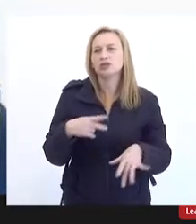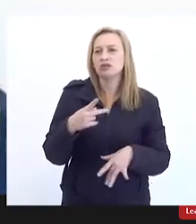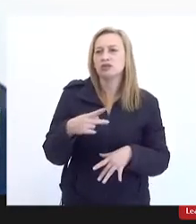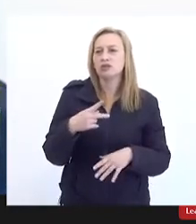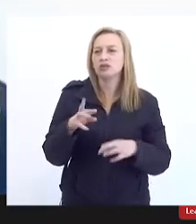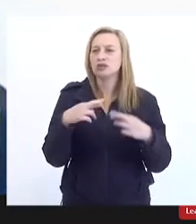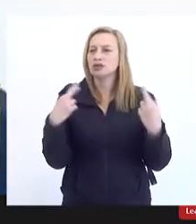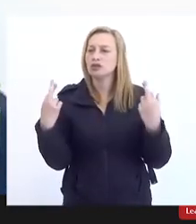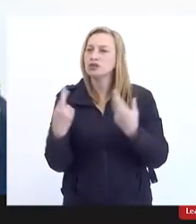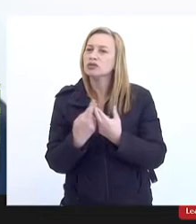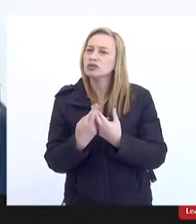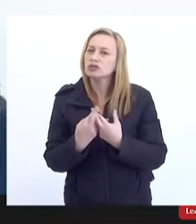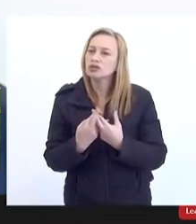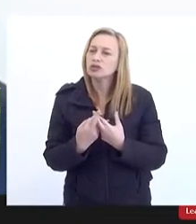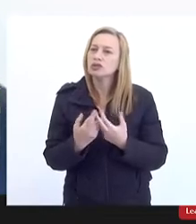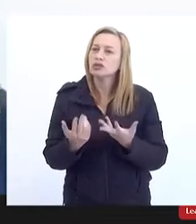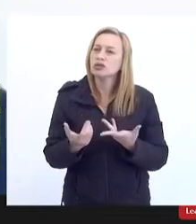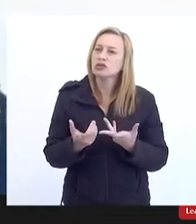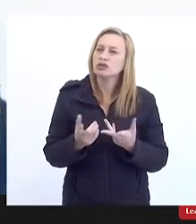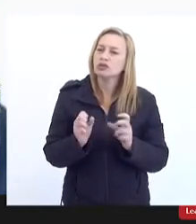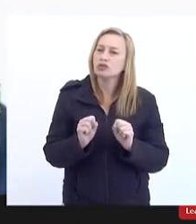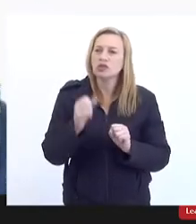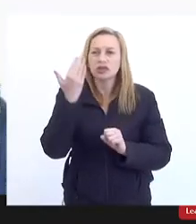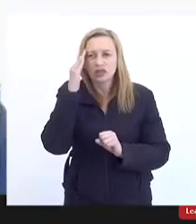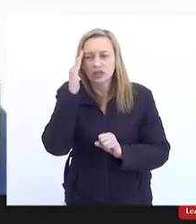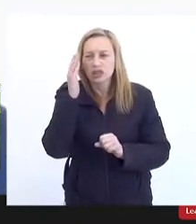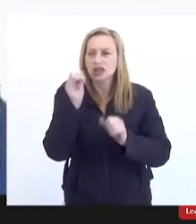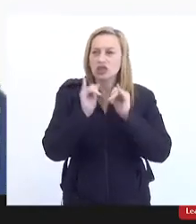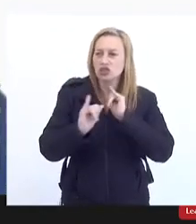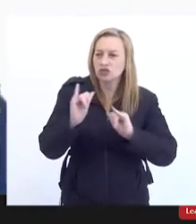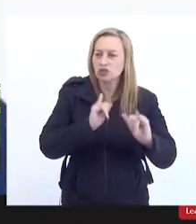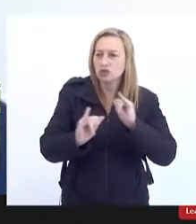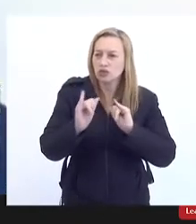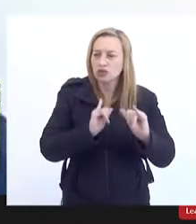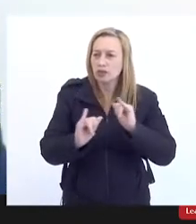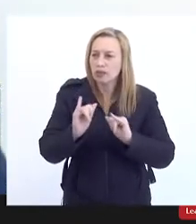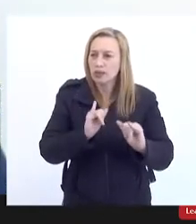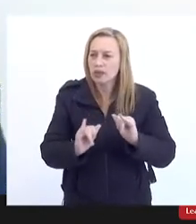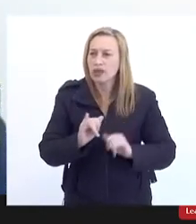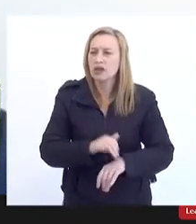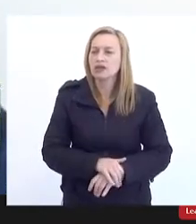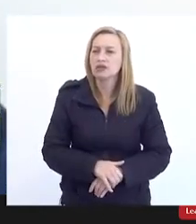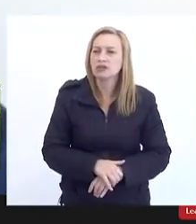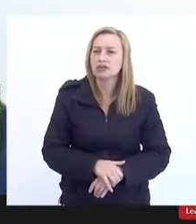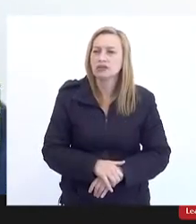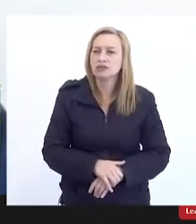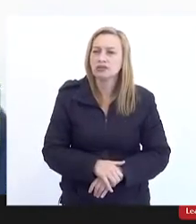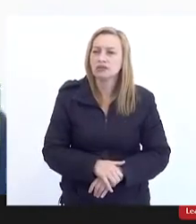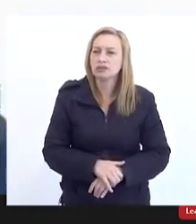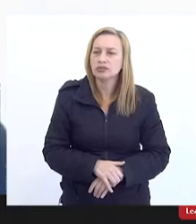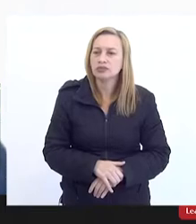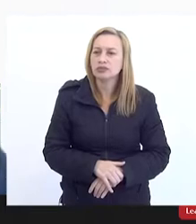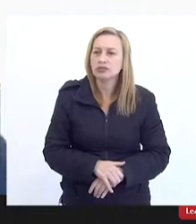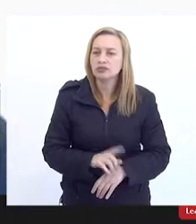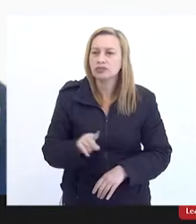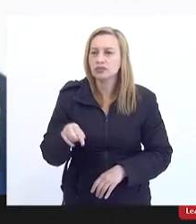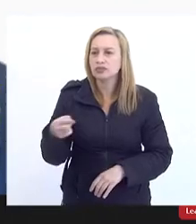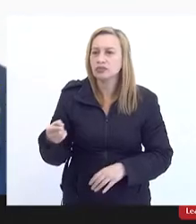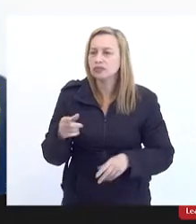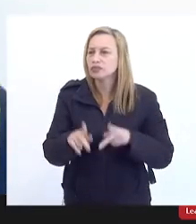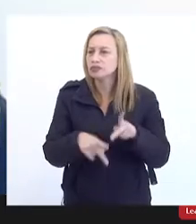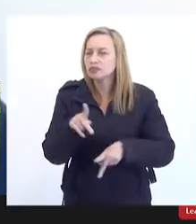audiência para que as pessoas possam entender até para que a gente possa divulgar essa gravação também dessa audiência para que depois a população tenha